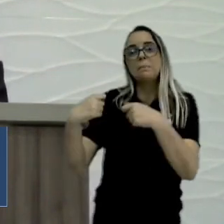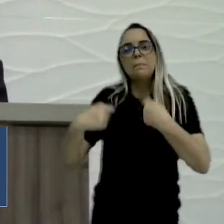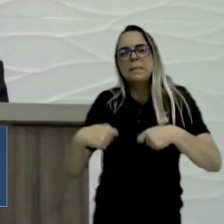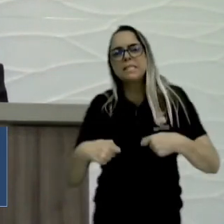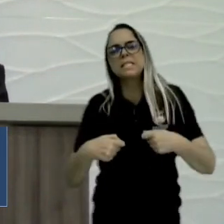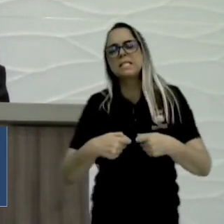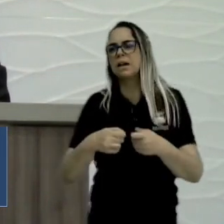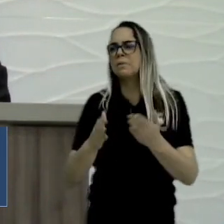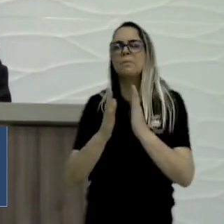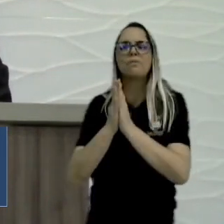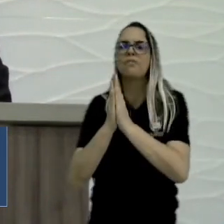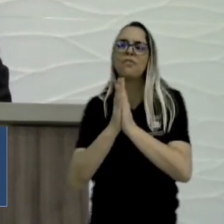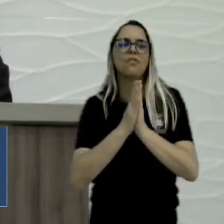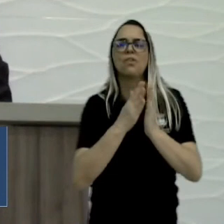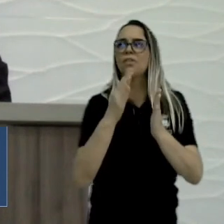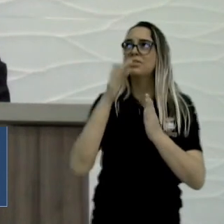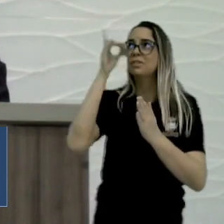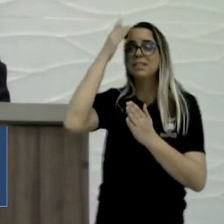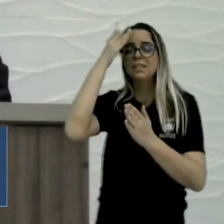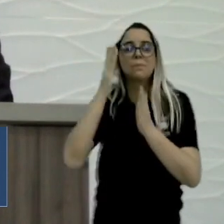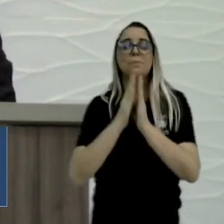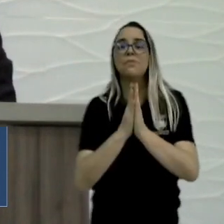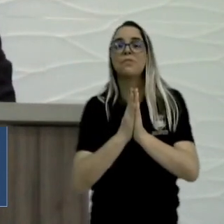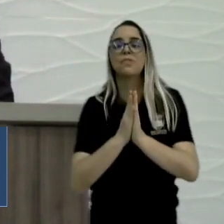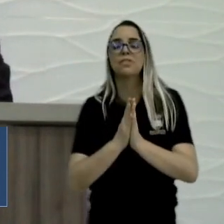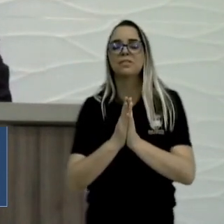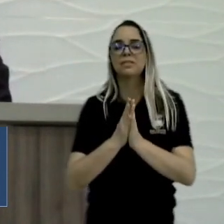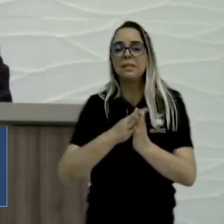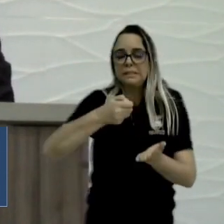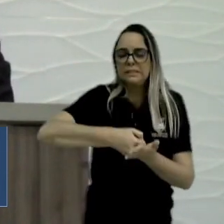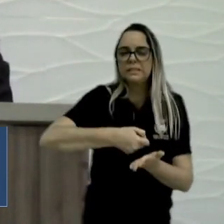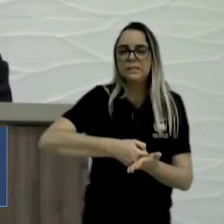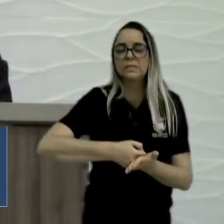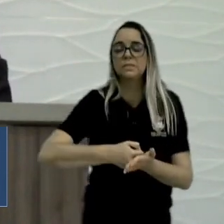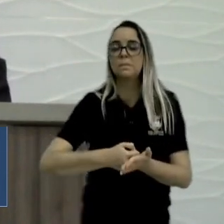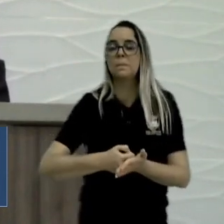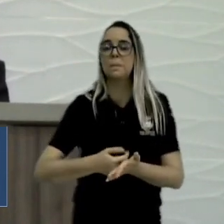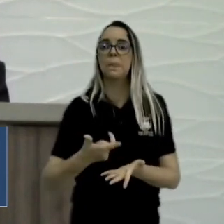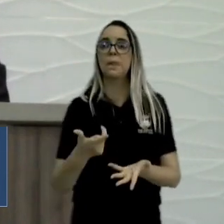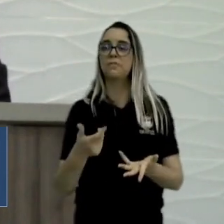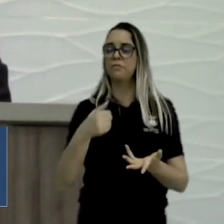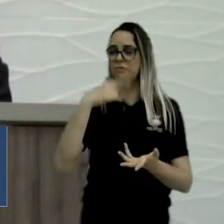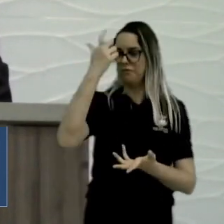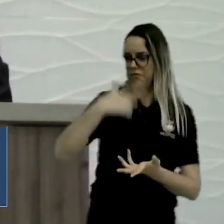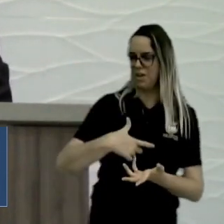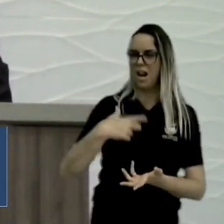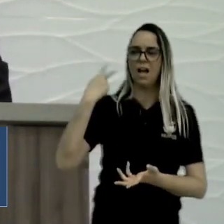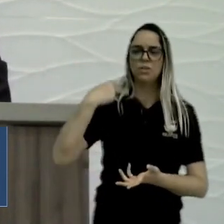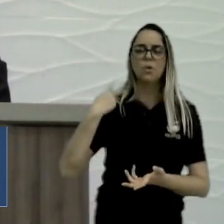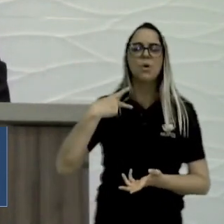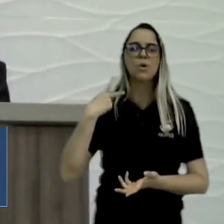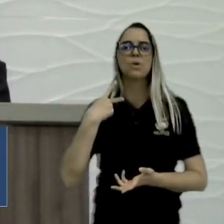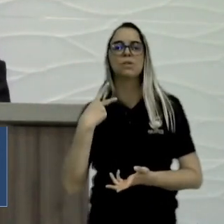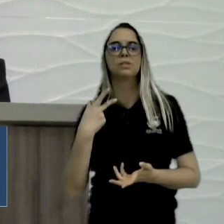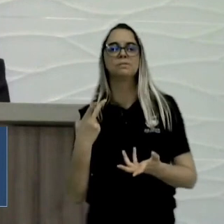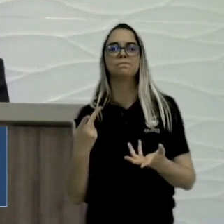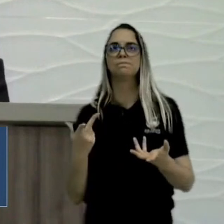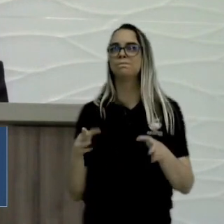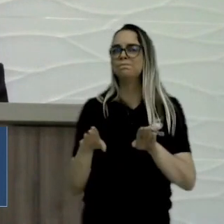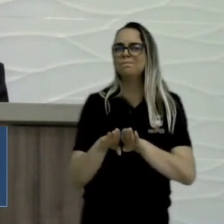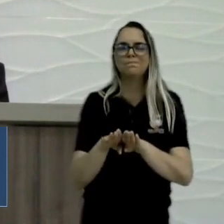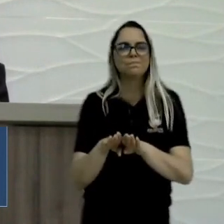pelo amor de Deus, que o pessoal está aclamando por água e o vereador, mesmo com a ajuda impecável,